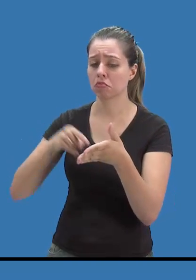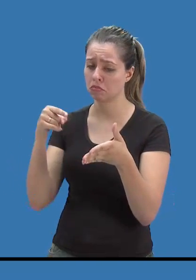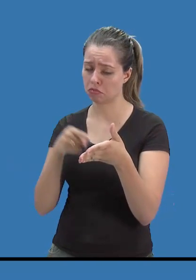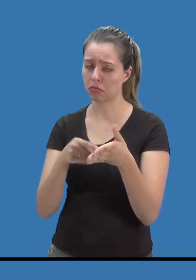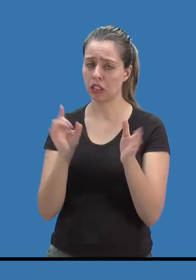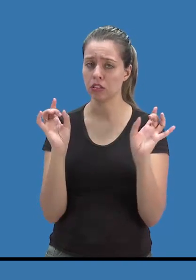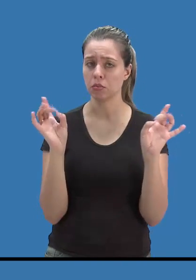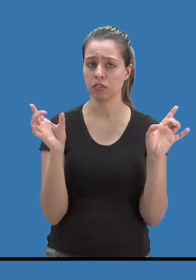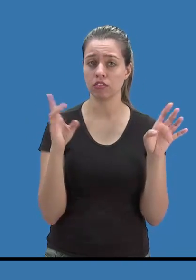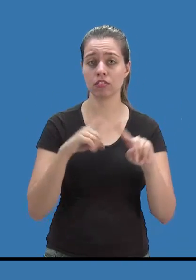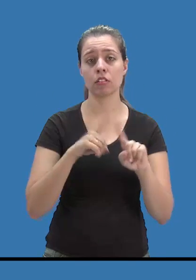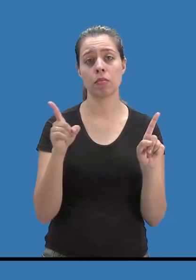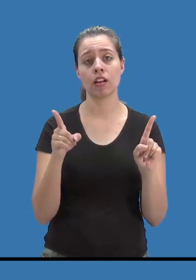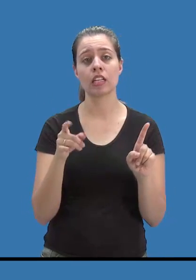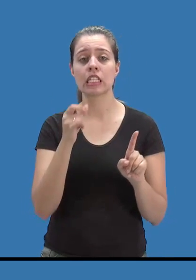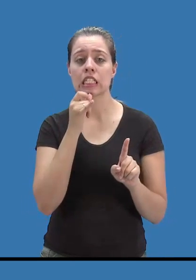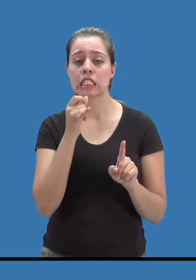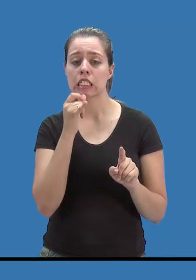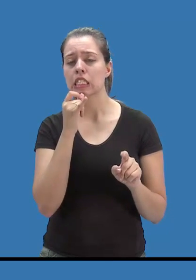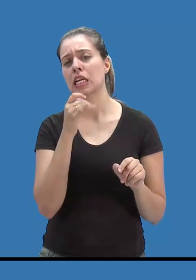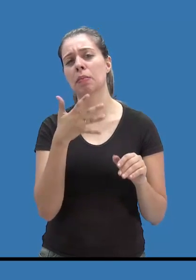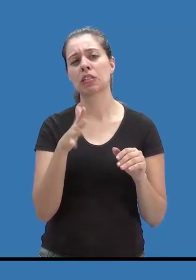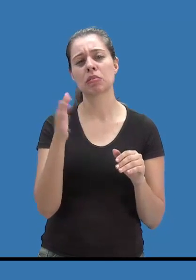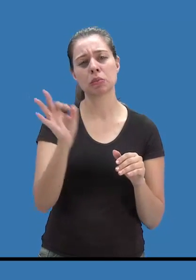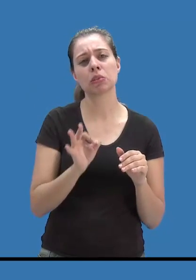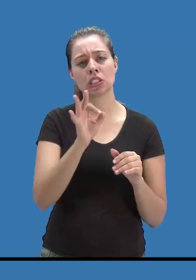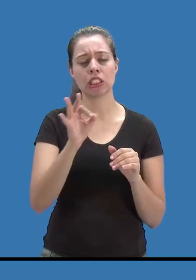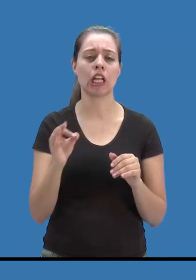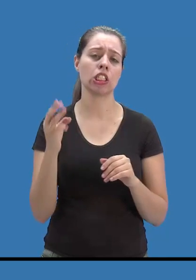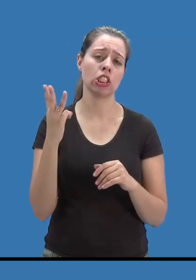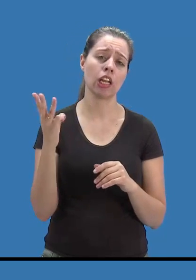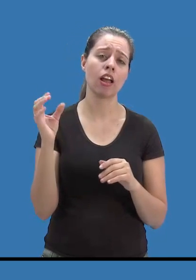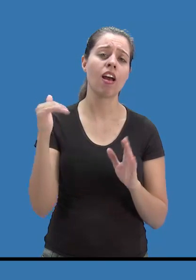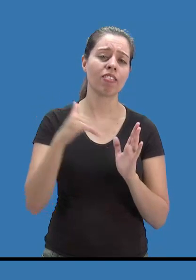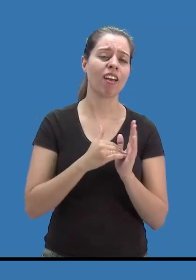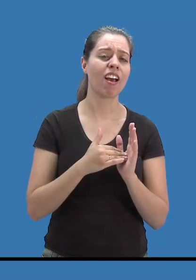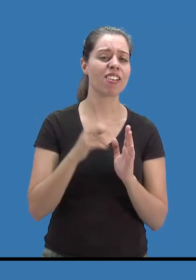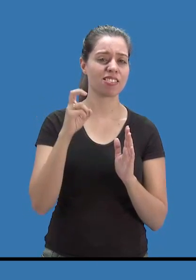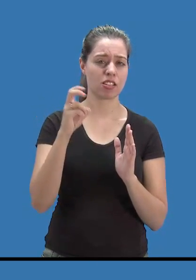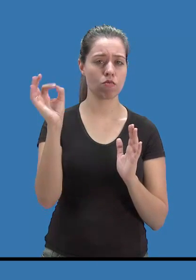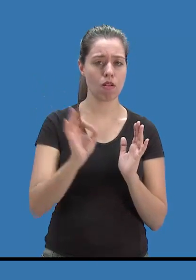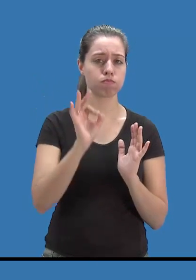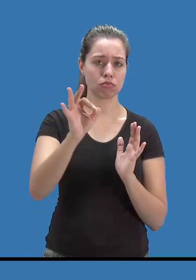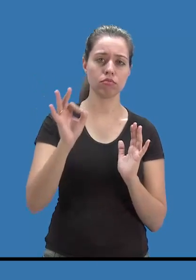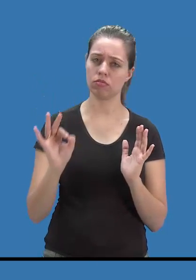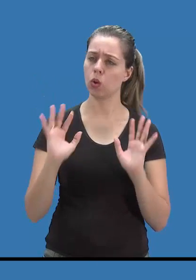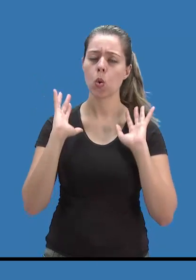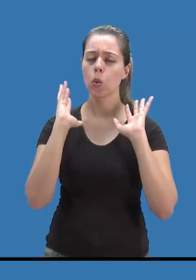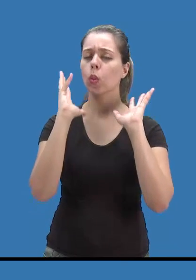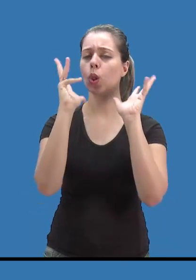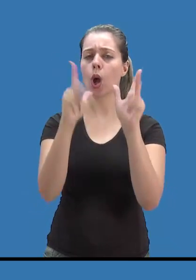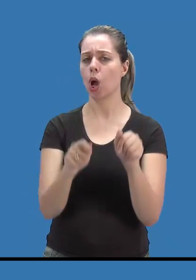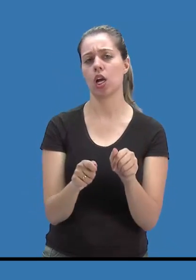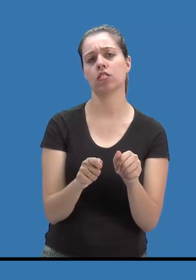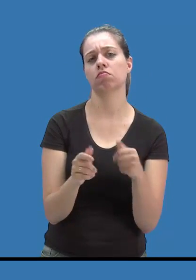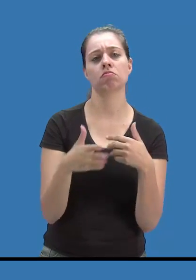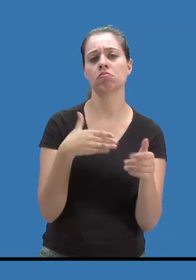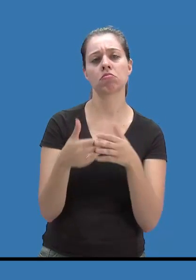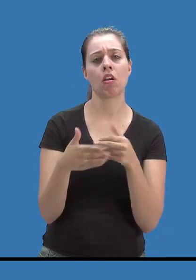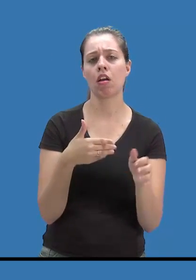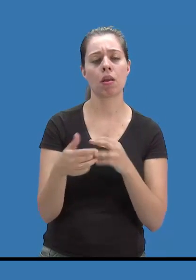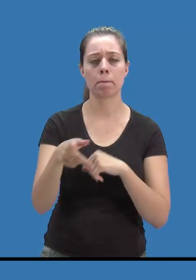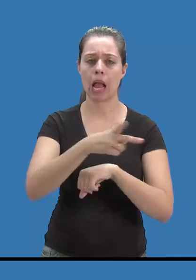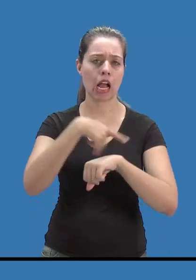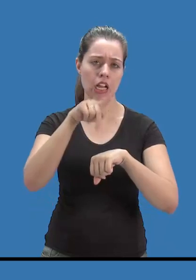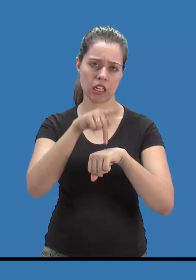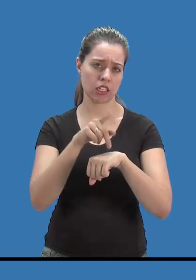alguns documentos específicos, mas é a lei da probabilidade. 3 a 5% espera-se em qualquer população, ou seja, em qualquer